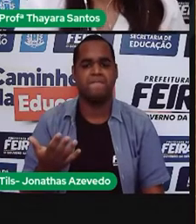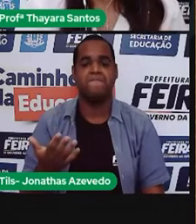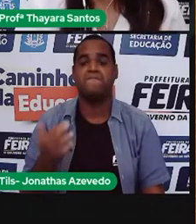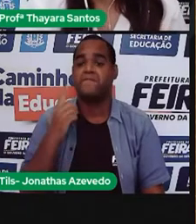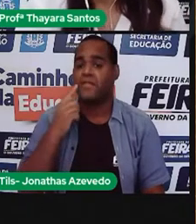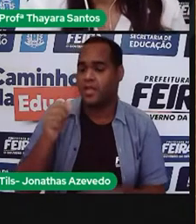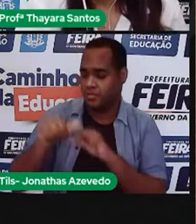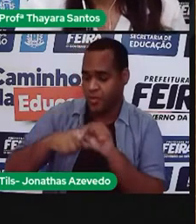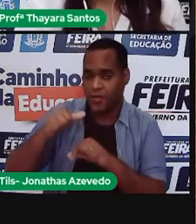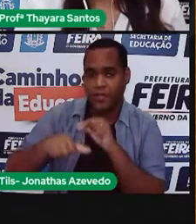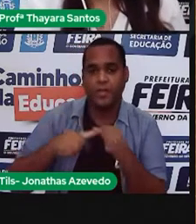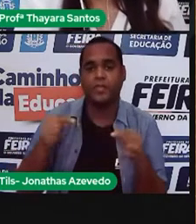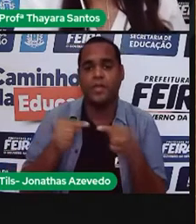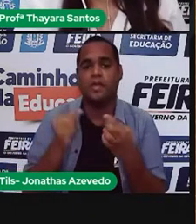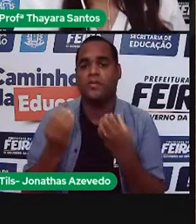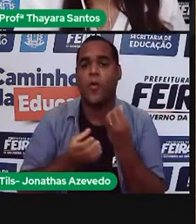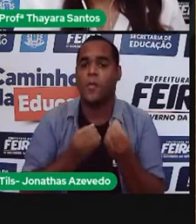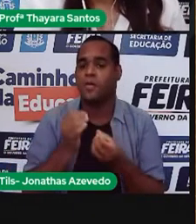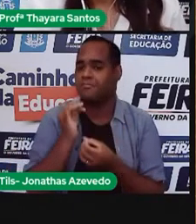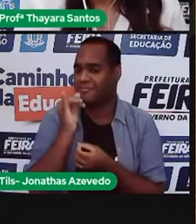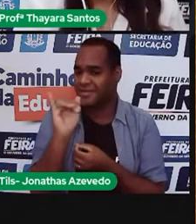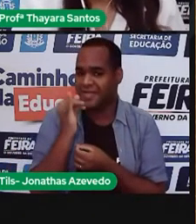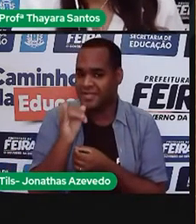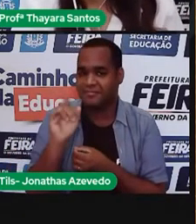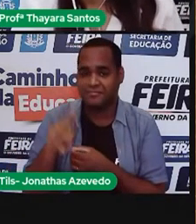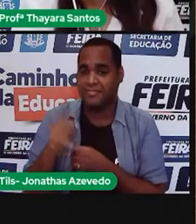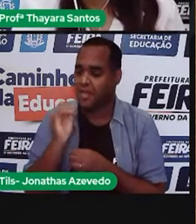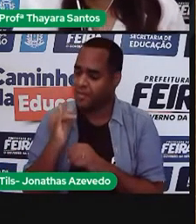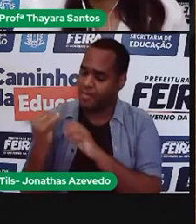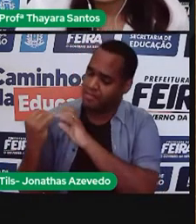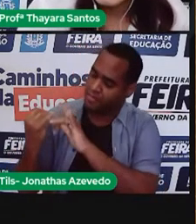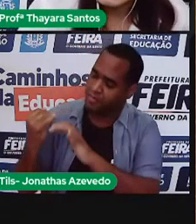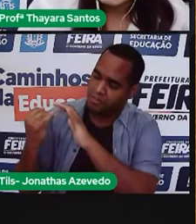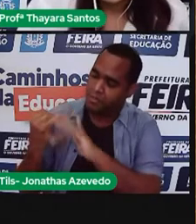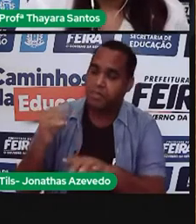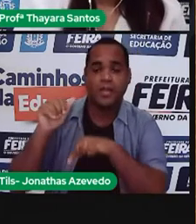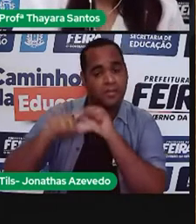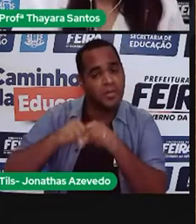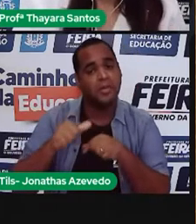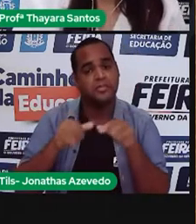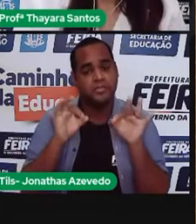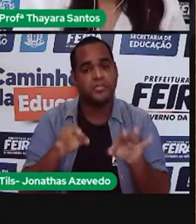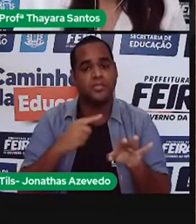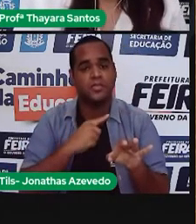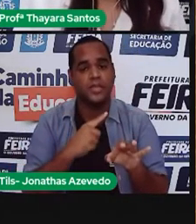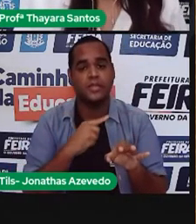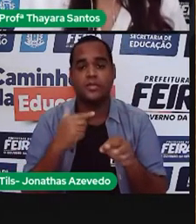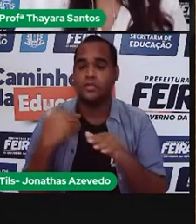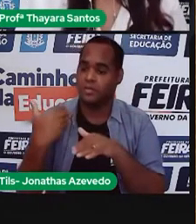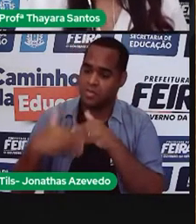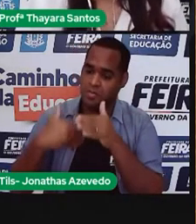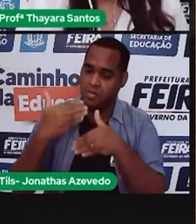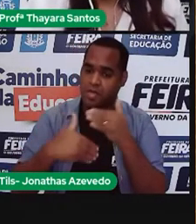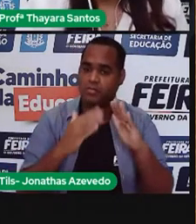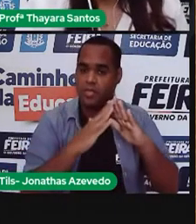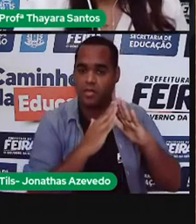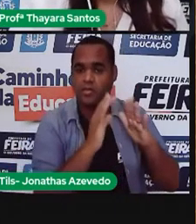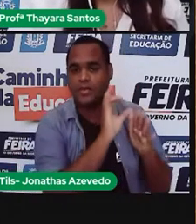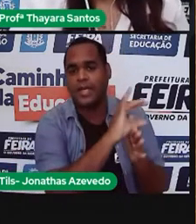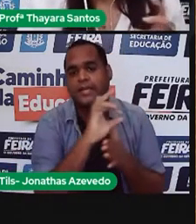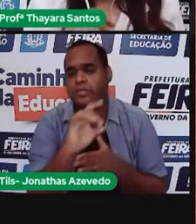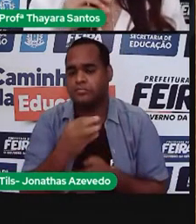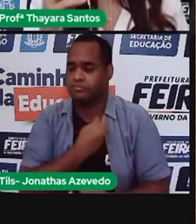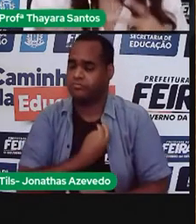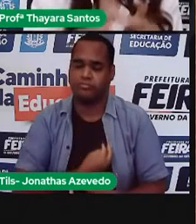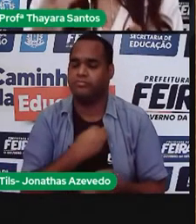é convertida em energia elétrica. Então, ela é transformada e aqui ela vai passando até chegar na nossa casa.